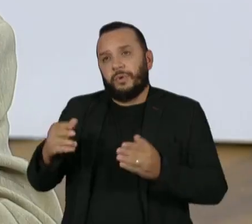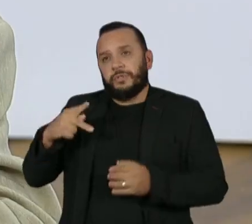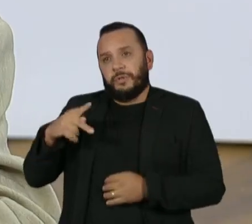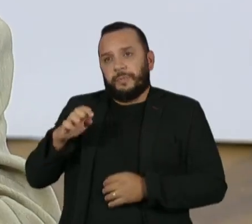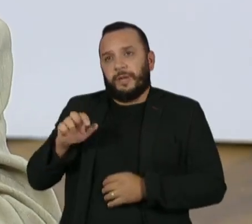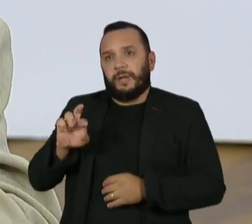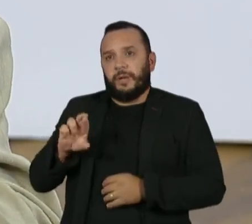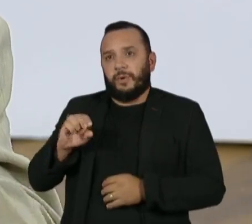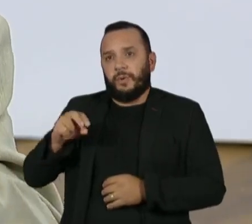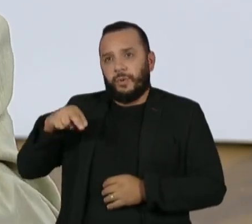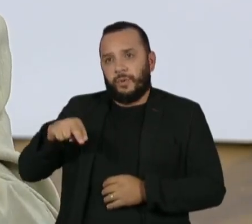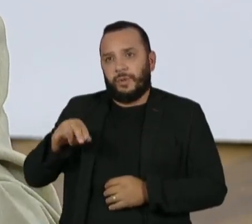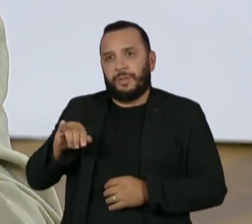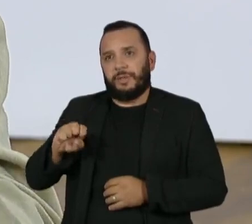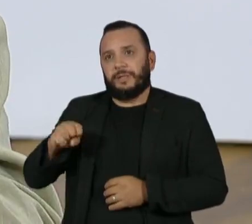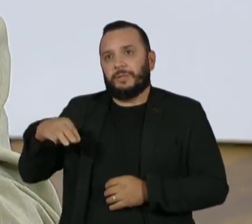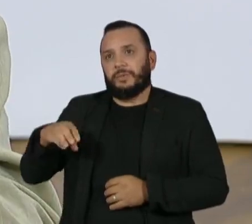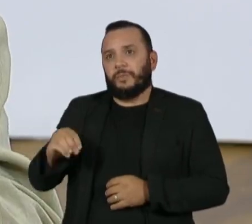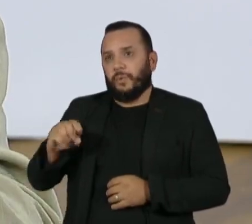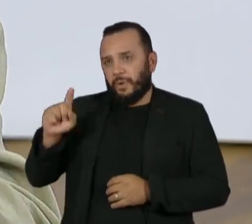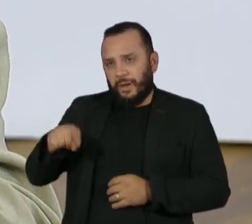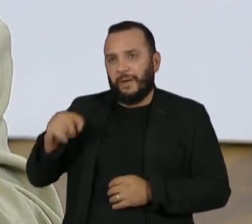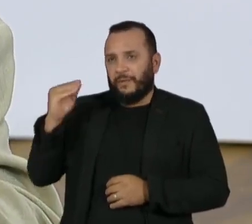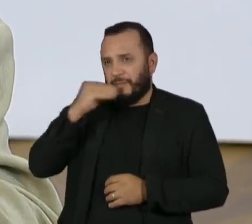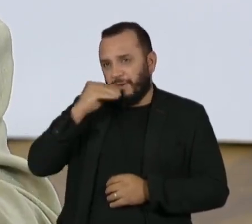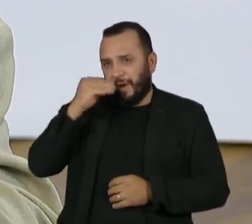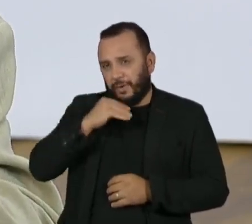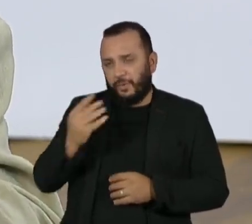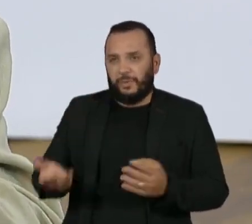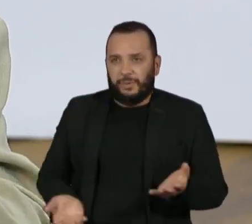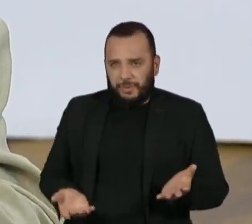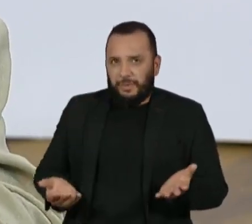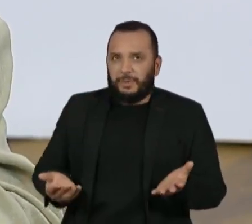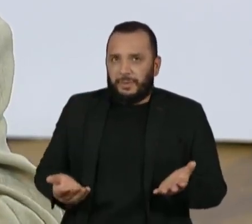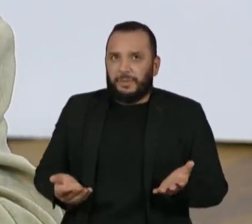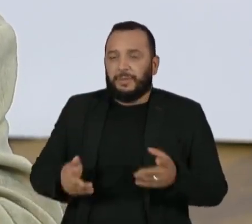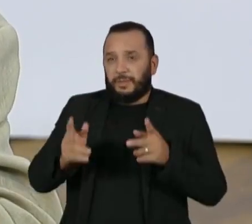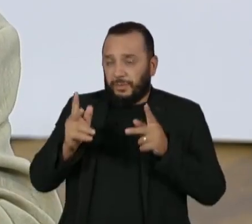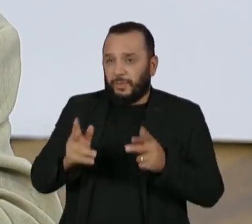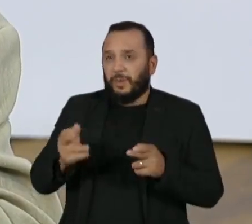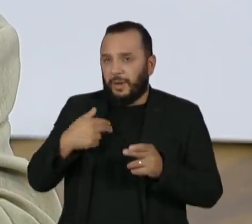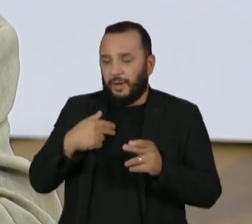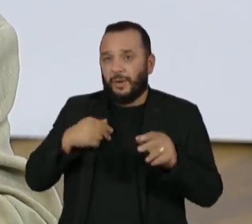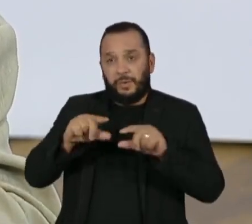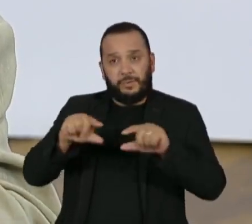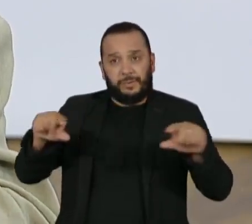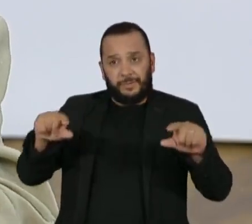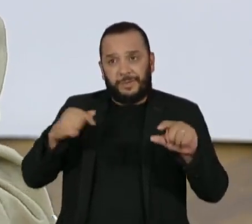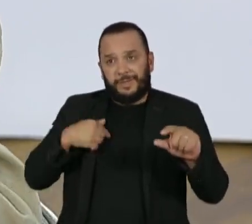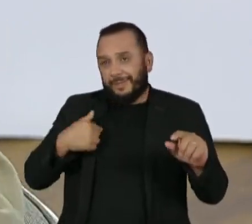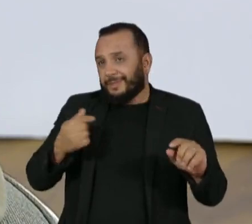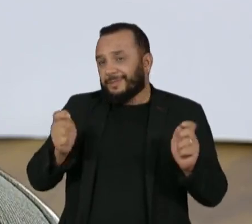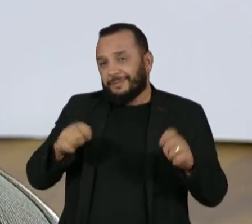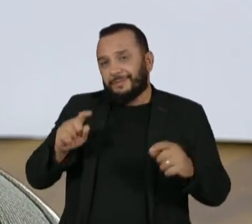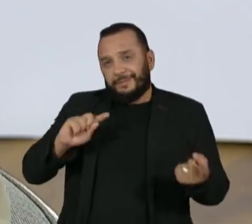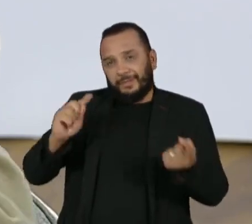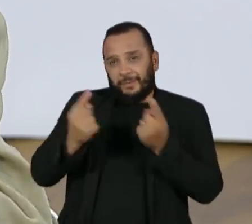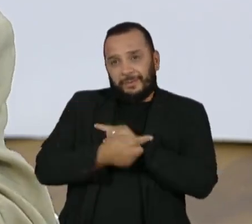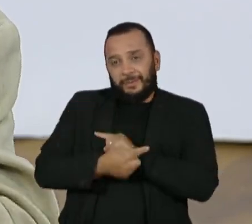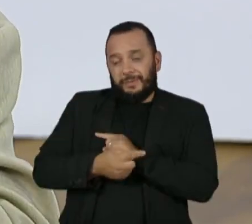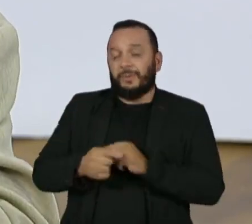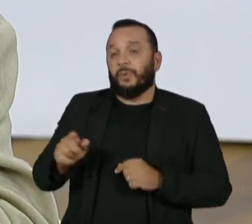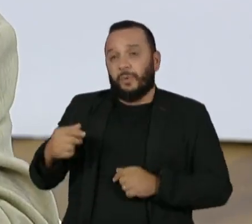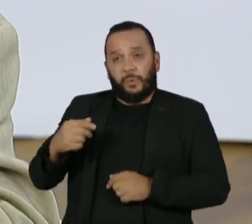Então, haveria condições ao contrário do que a frase sugere de um governo não